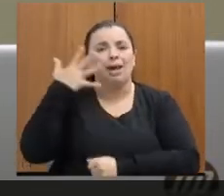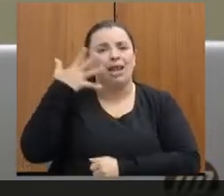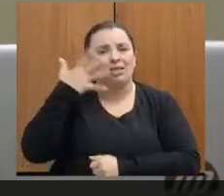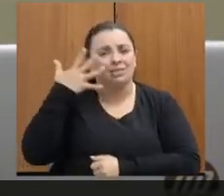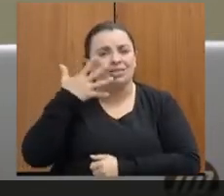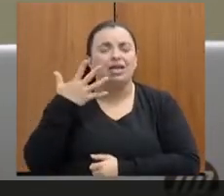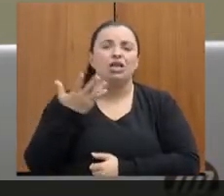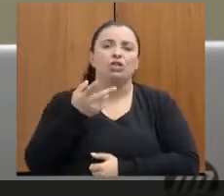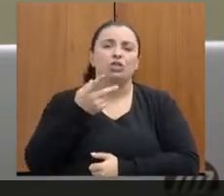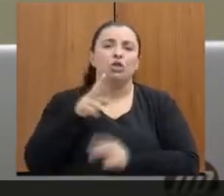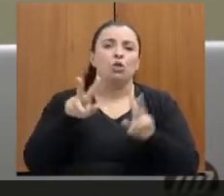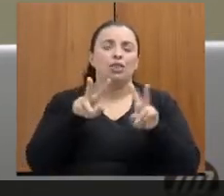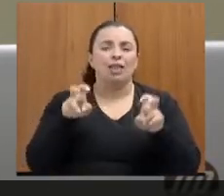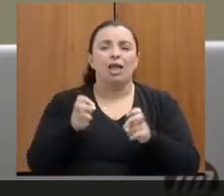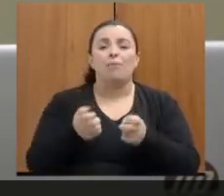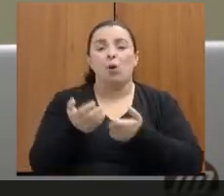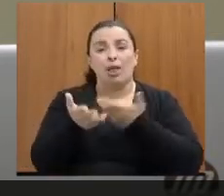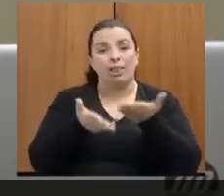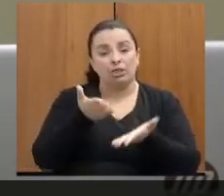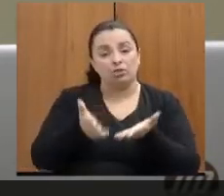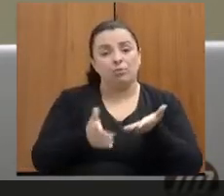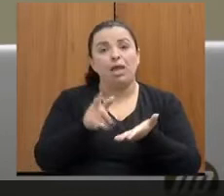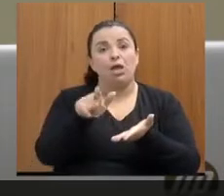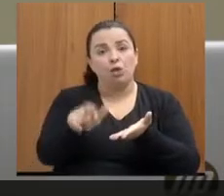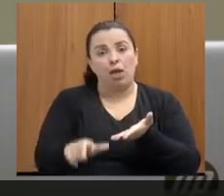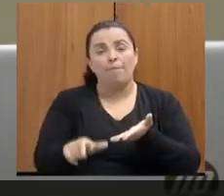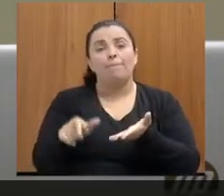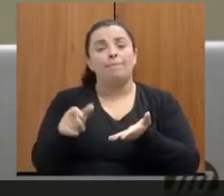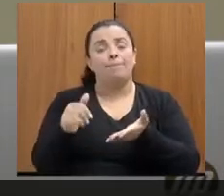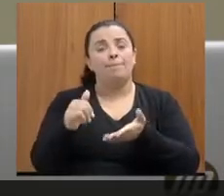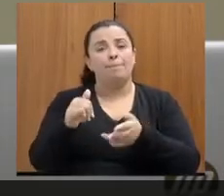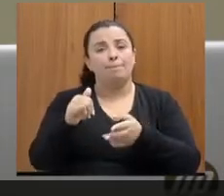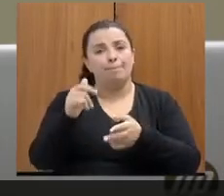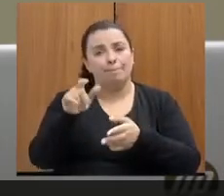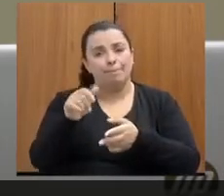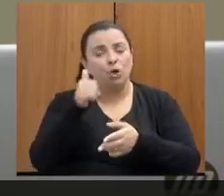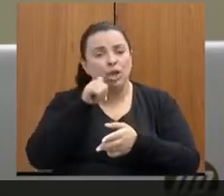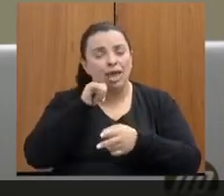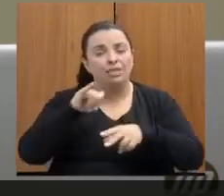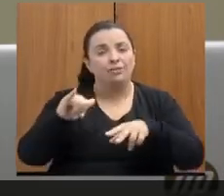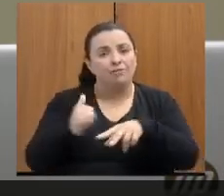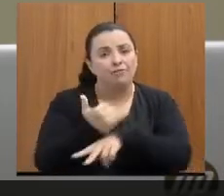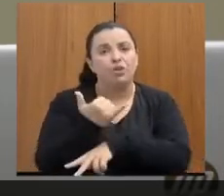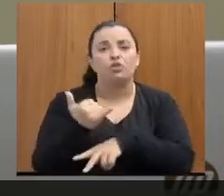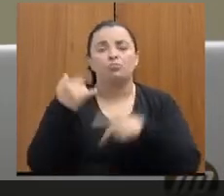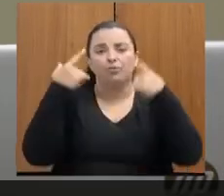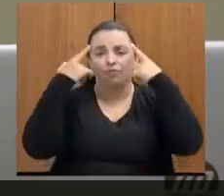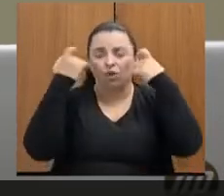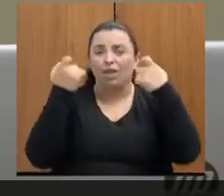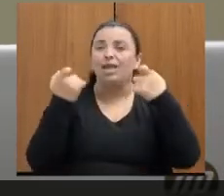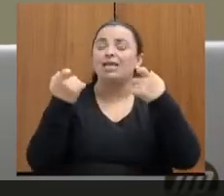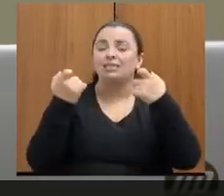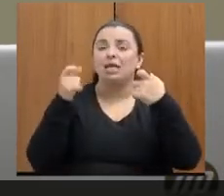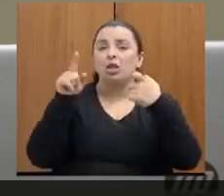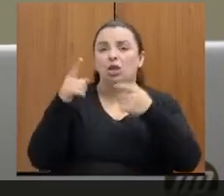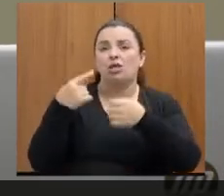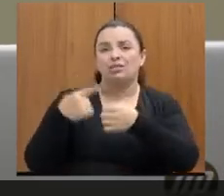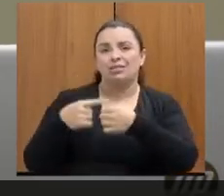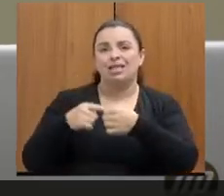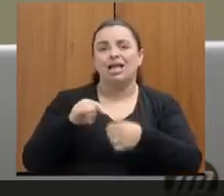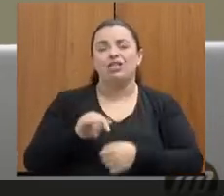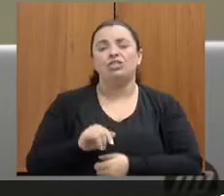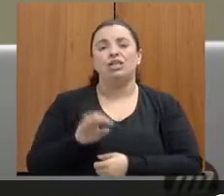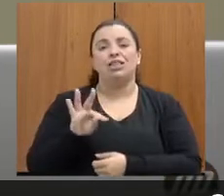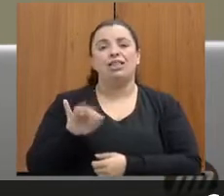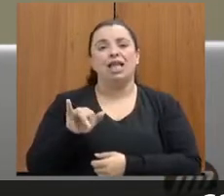o atendimento a mulheres vítimas de violência aqui no nosso Estado, no município de Itaiobeiras. E, pegando aqui um pouquinho